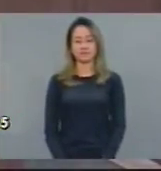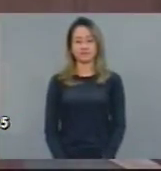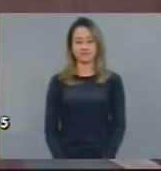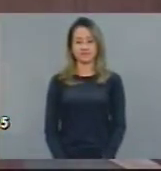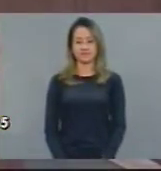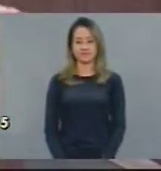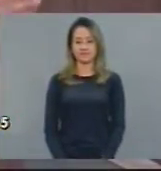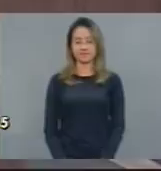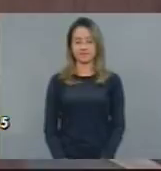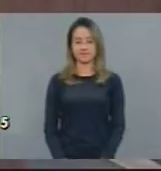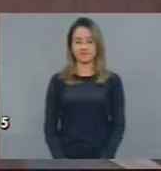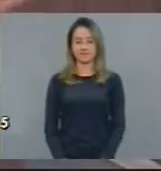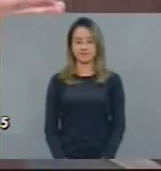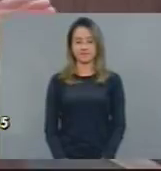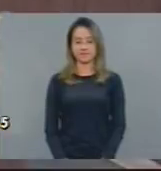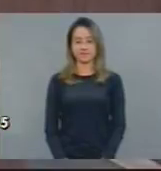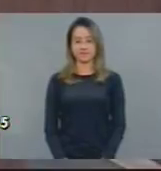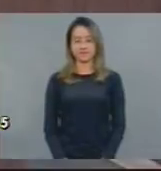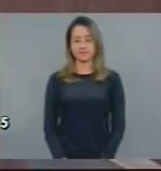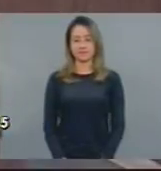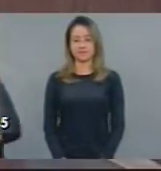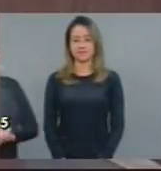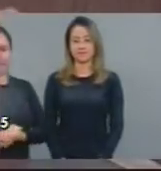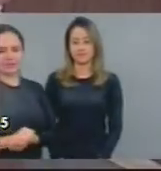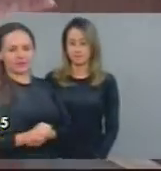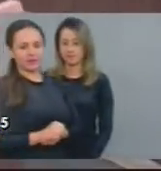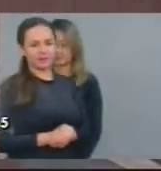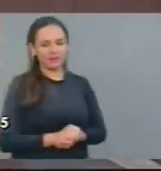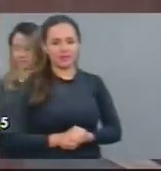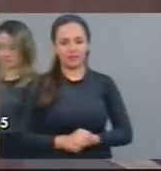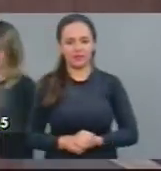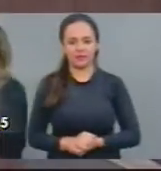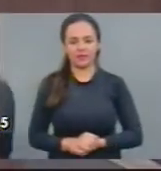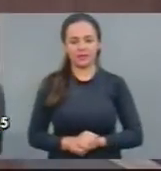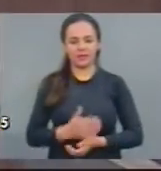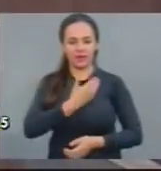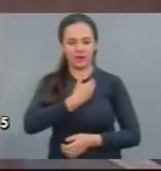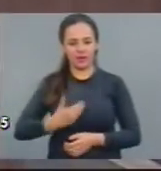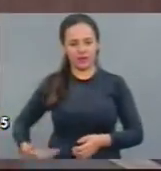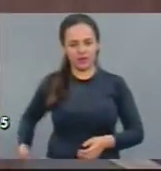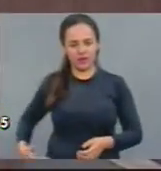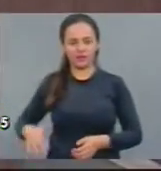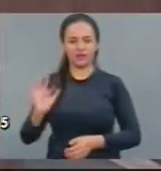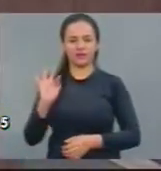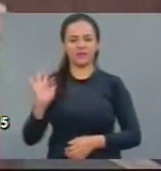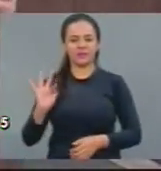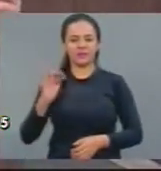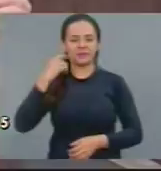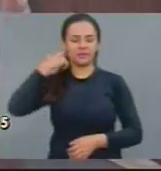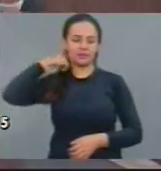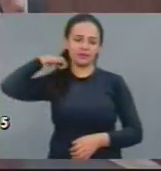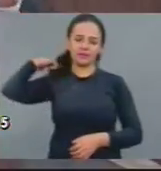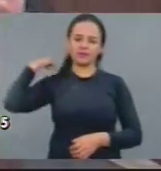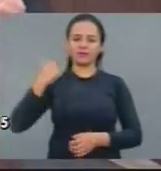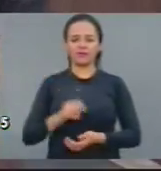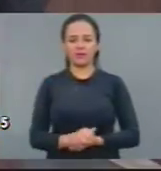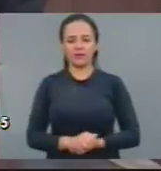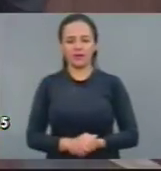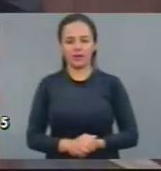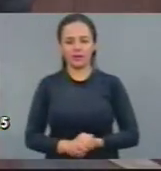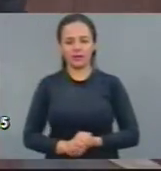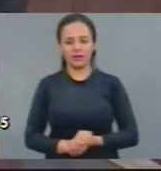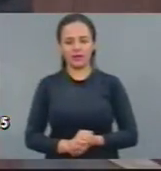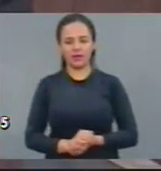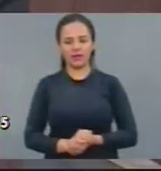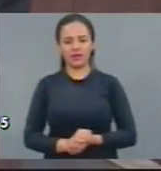o governo federal, através do seu conselho de política monetária, ele manteve a